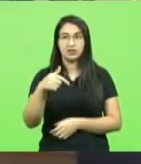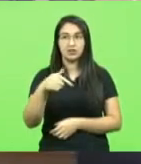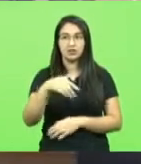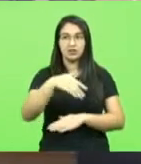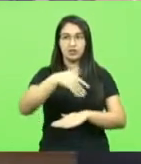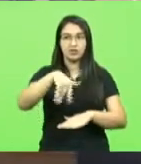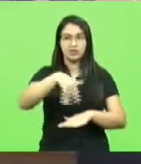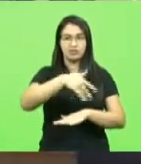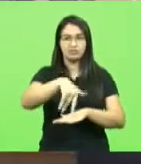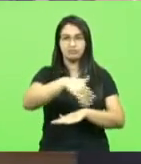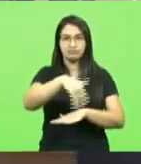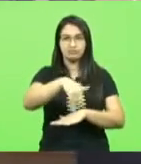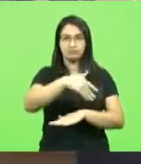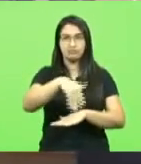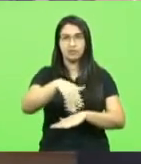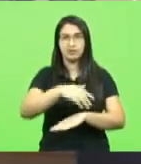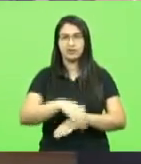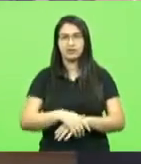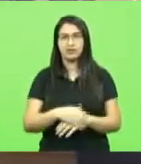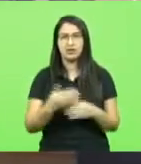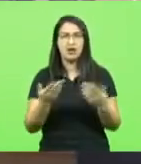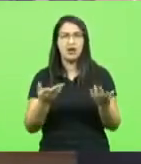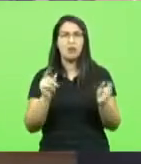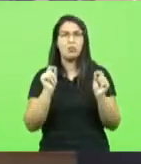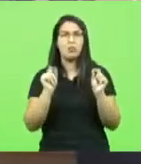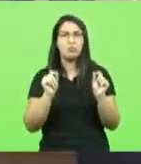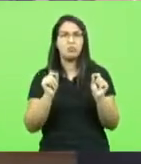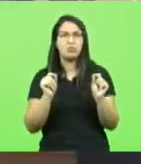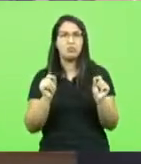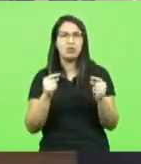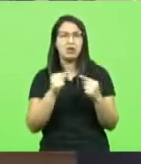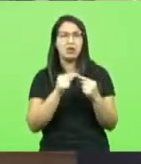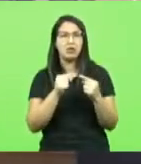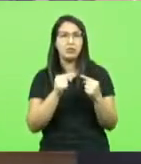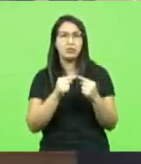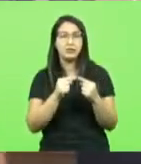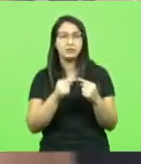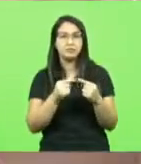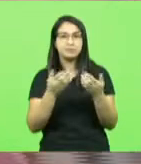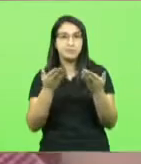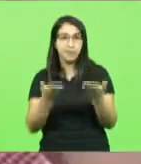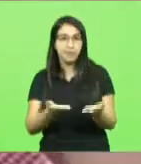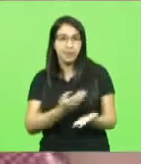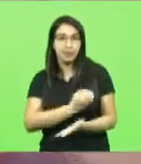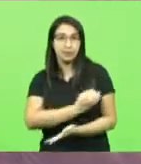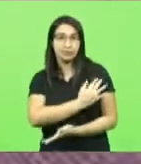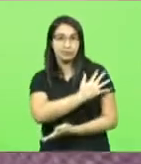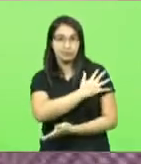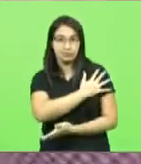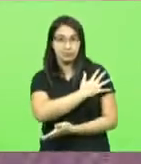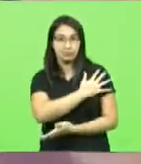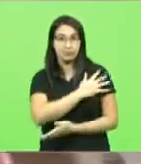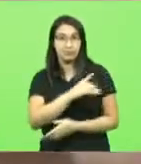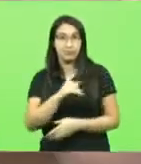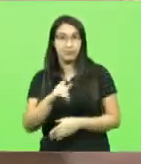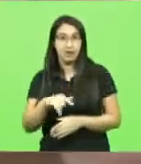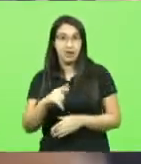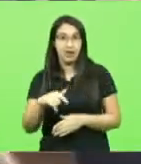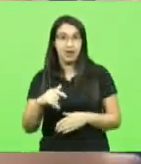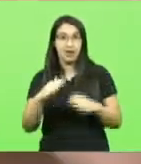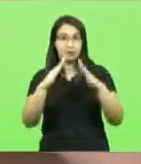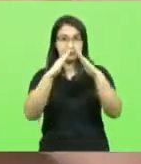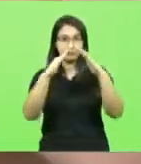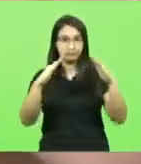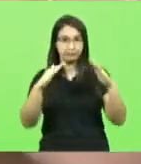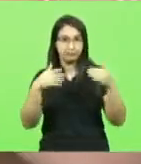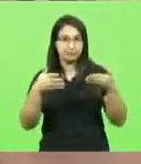Tá, querido, o que quer dizer isso? Eu quero dizer que o oficial é da base da pirâmide da